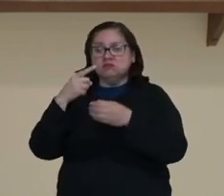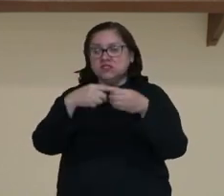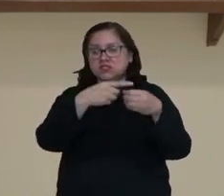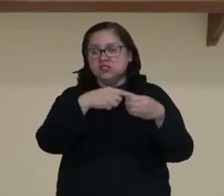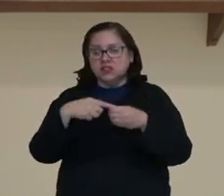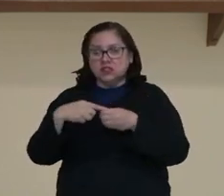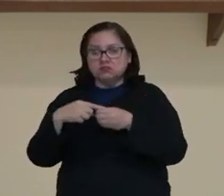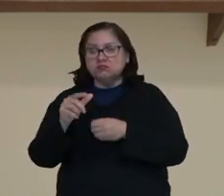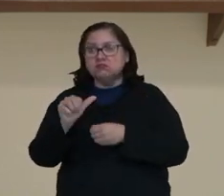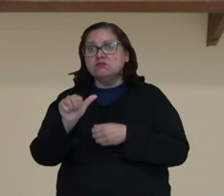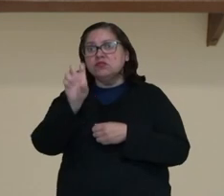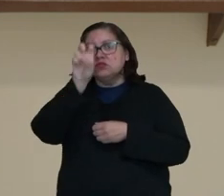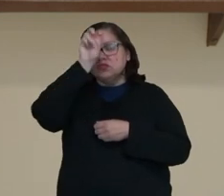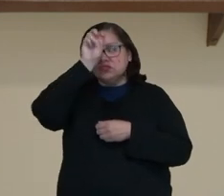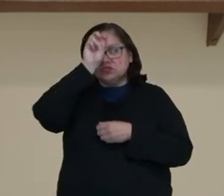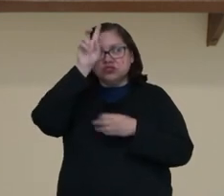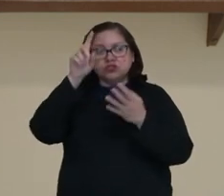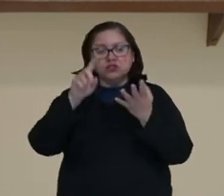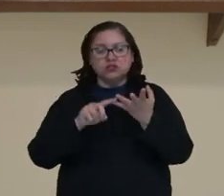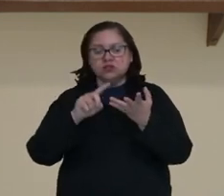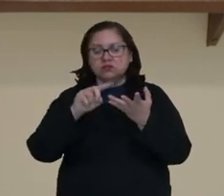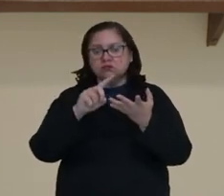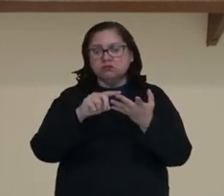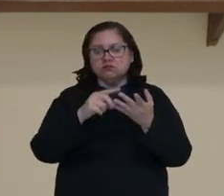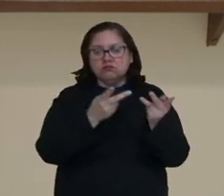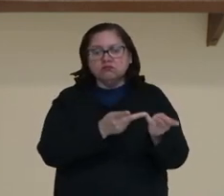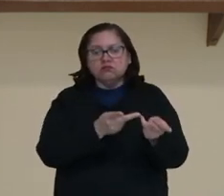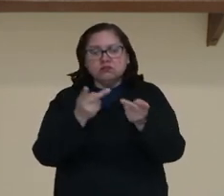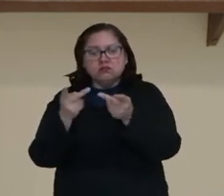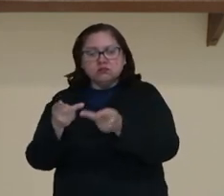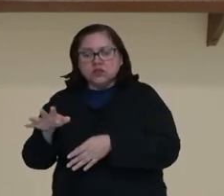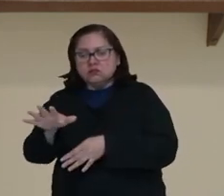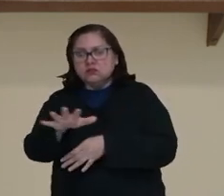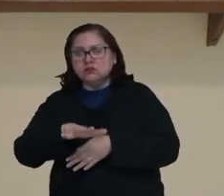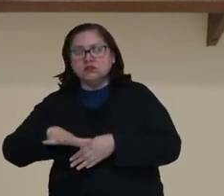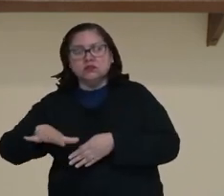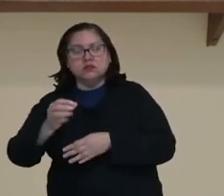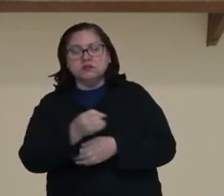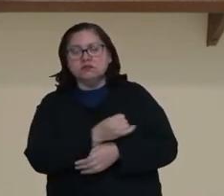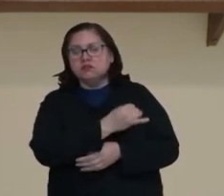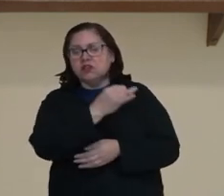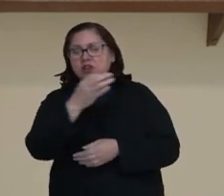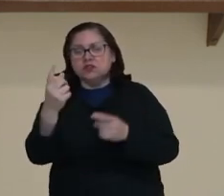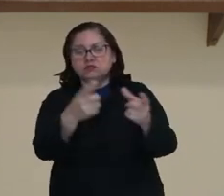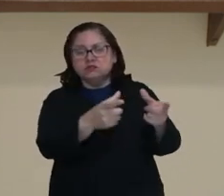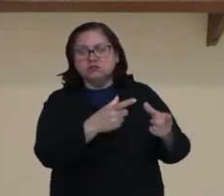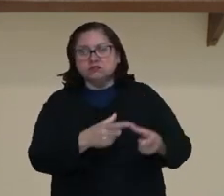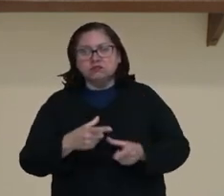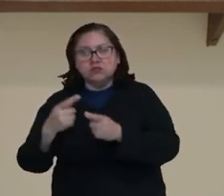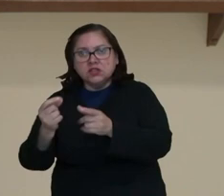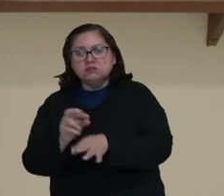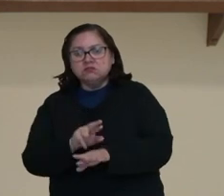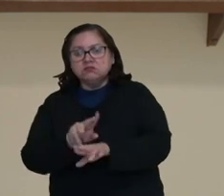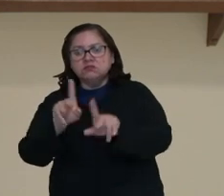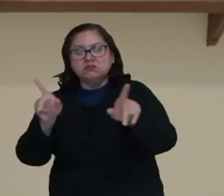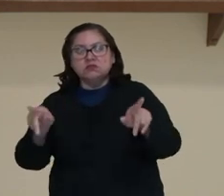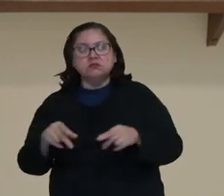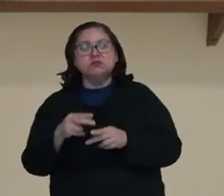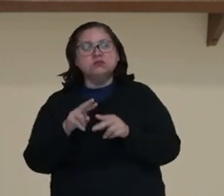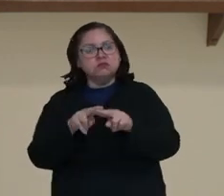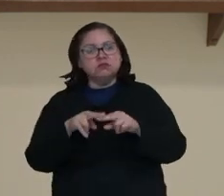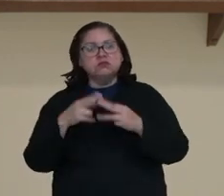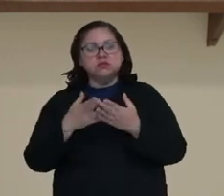no Egito, visitavam regiões de várias outras localidades. E por causa disso, eles